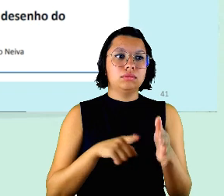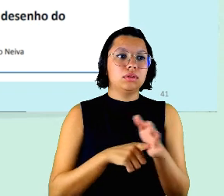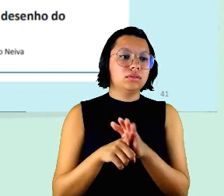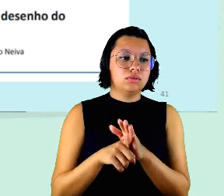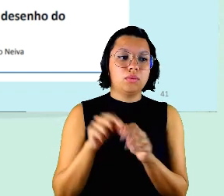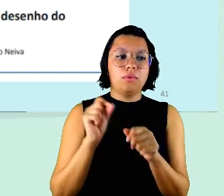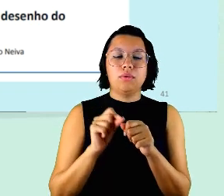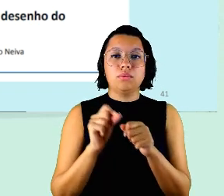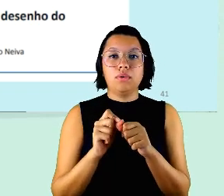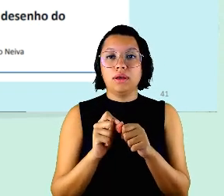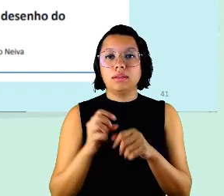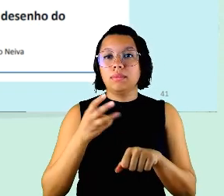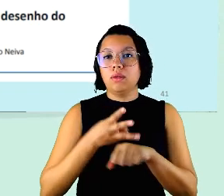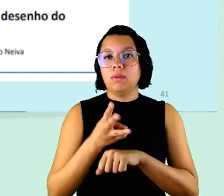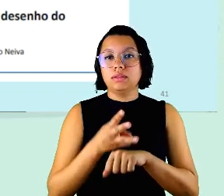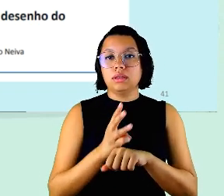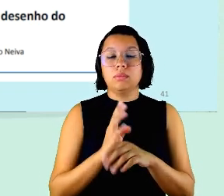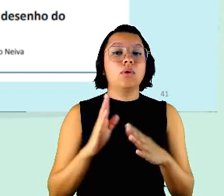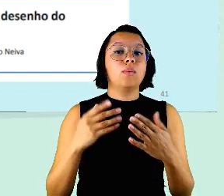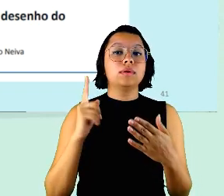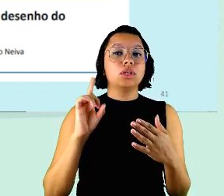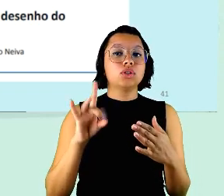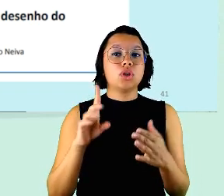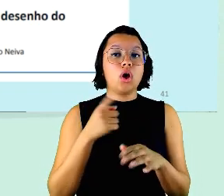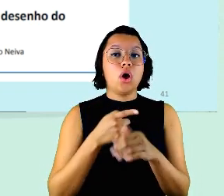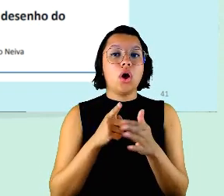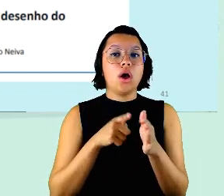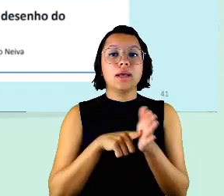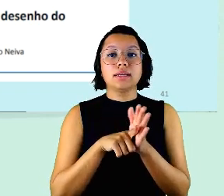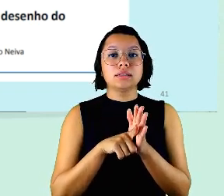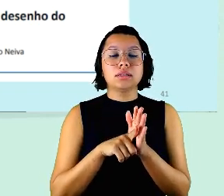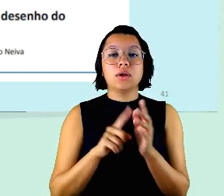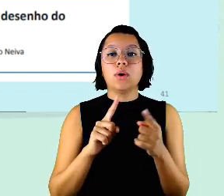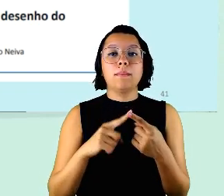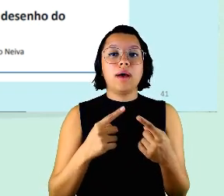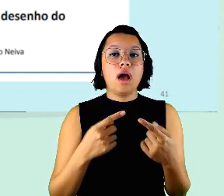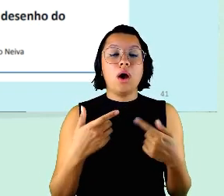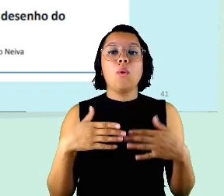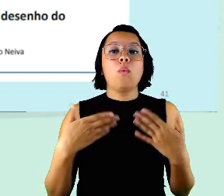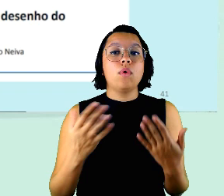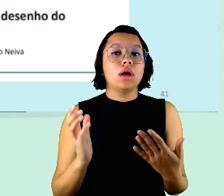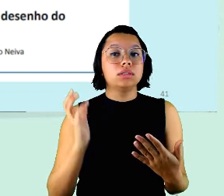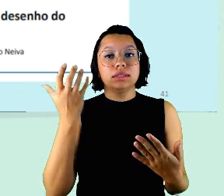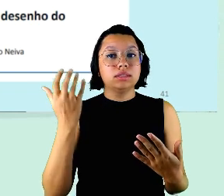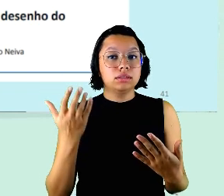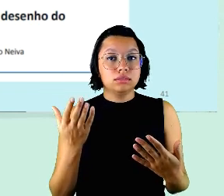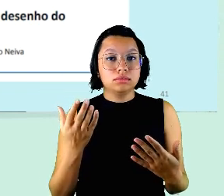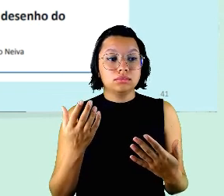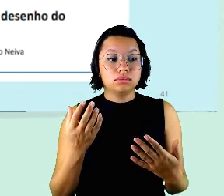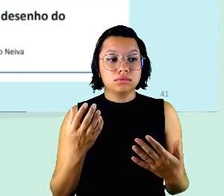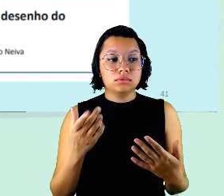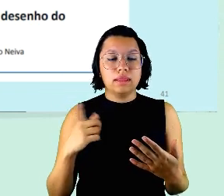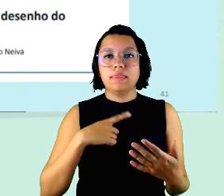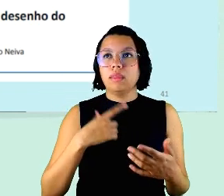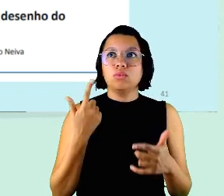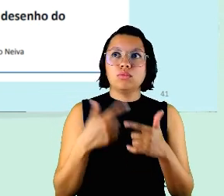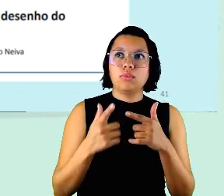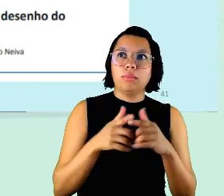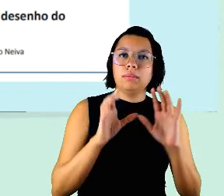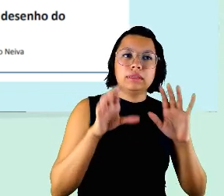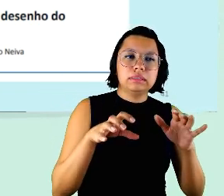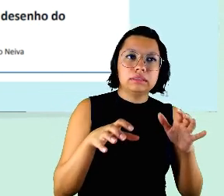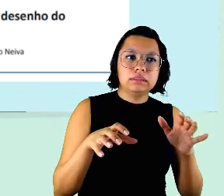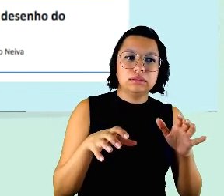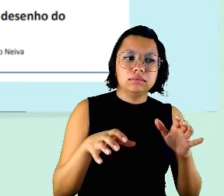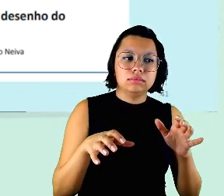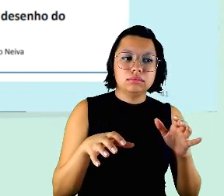feitas pelo WhatsApp quando é só questão não é problema e quando é tomada de decisão que você lá diz olha temos um problema assim assim assado aí